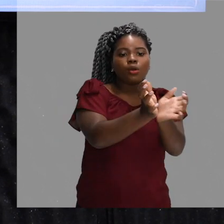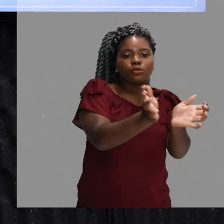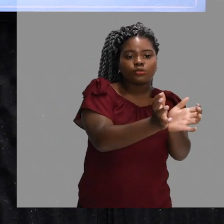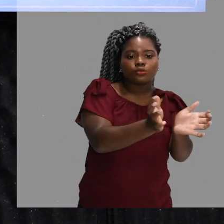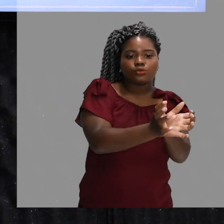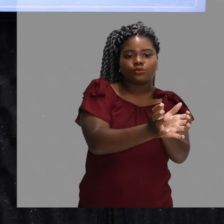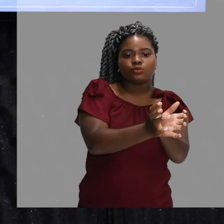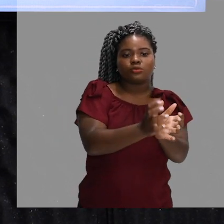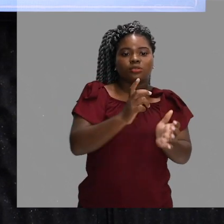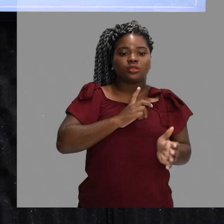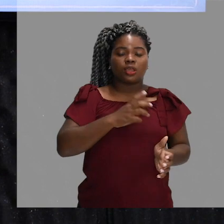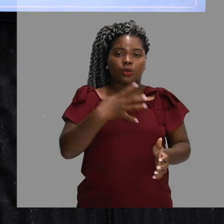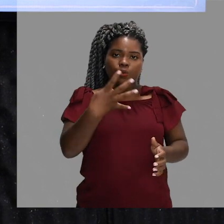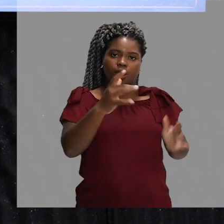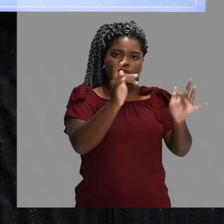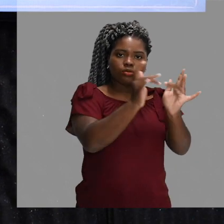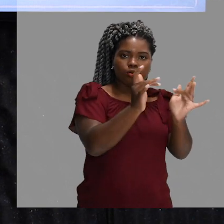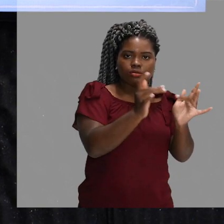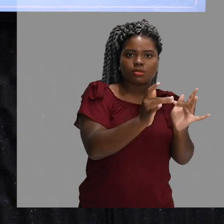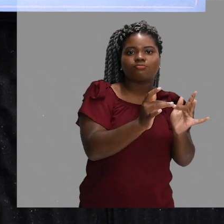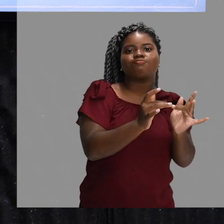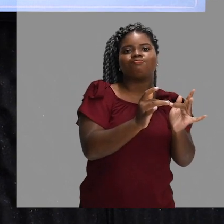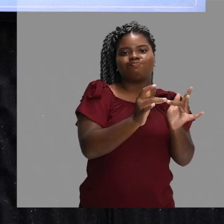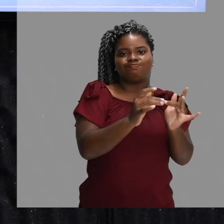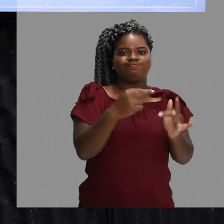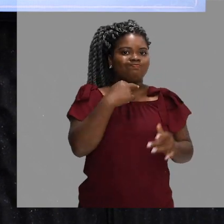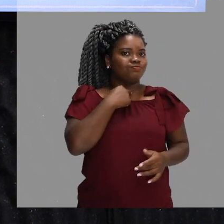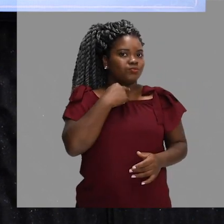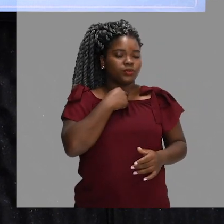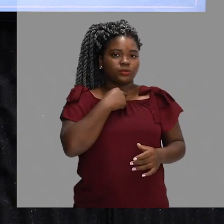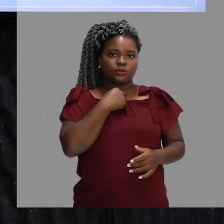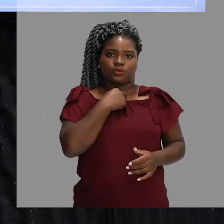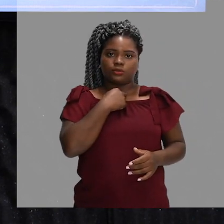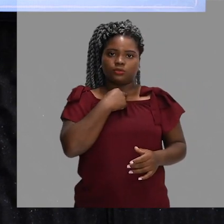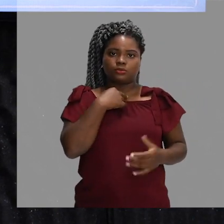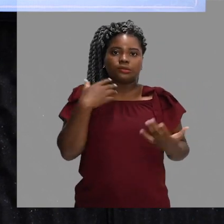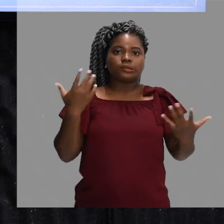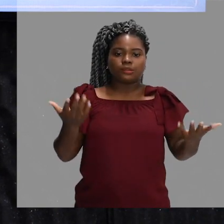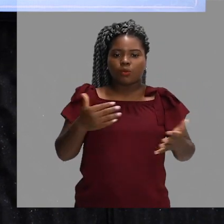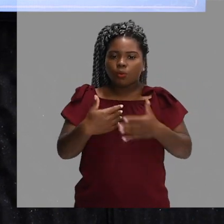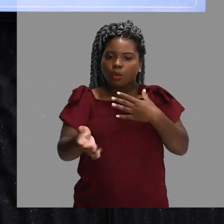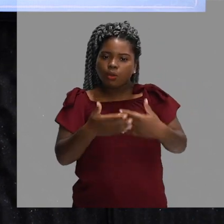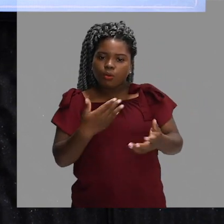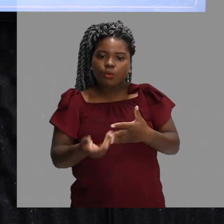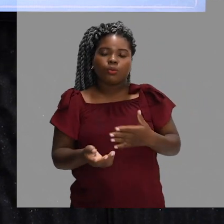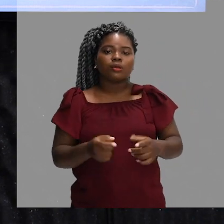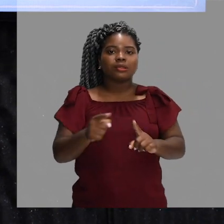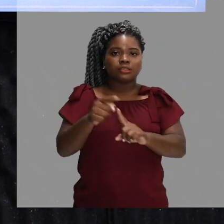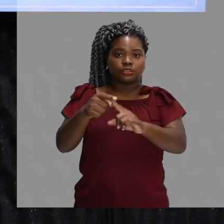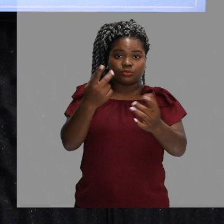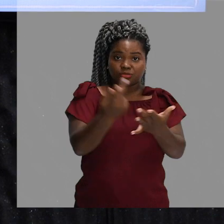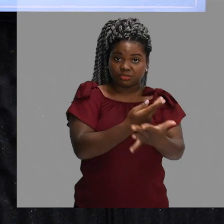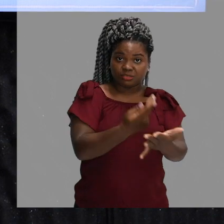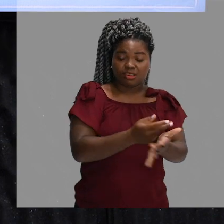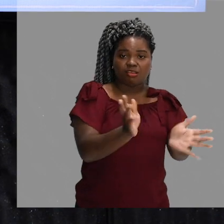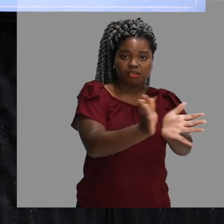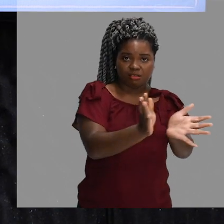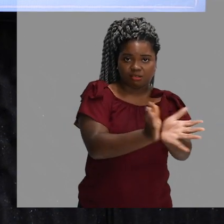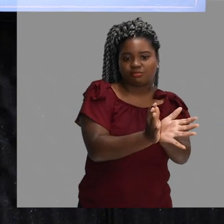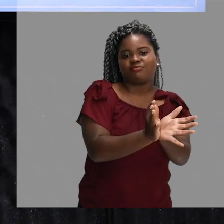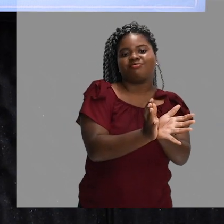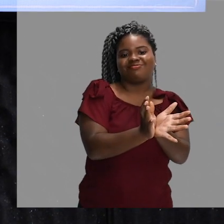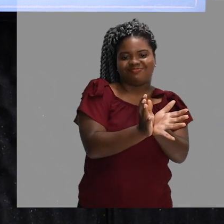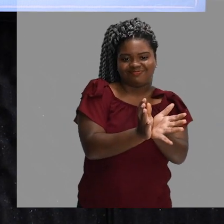quatro toques e não pode. Quando o atleta faz dois toques. Qualquer tipo de erro técnico da equipe